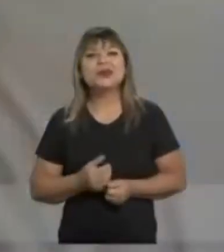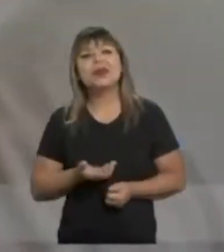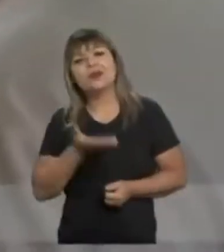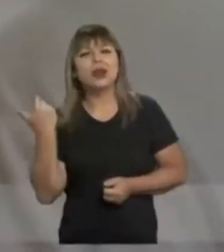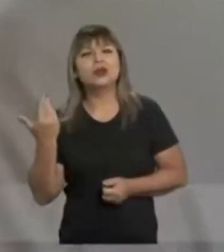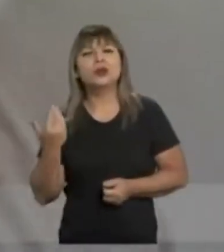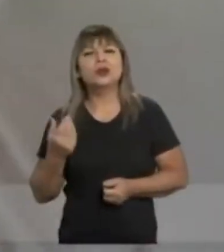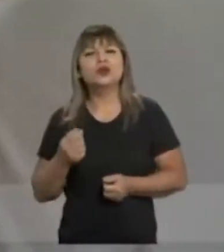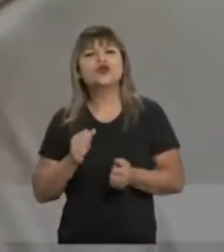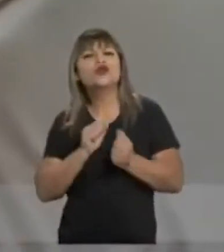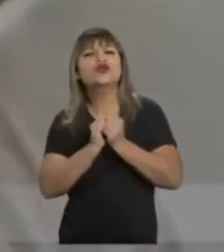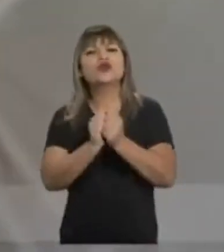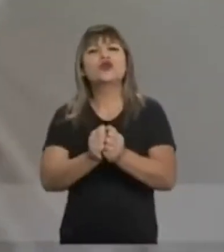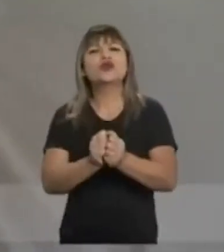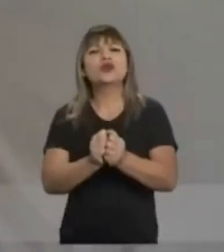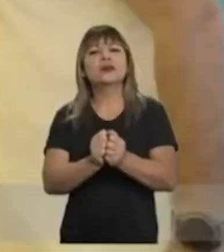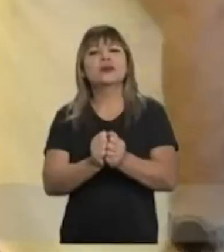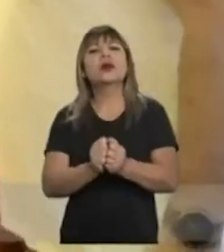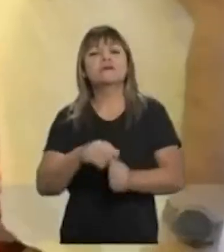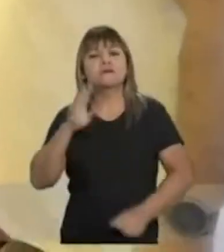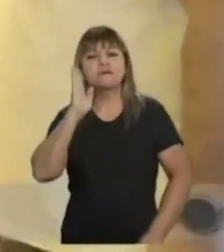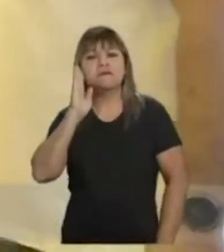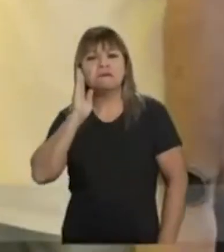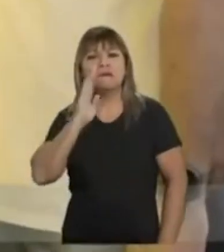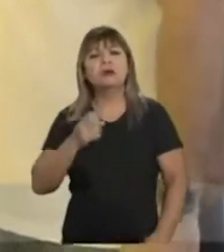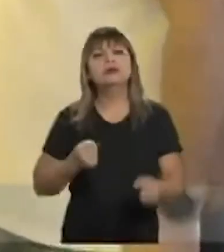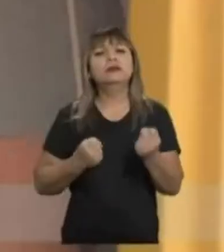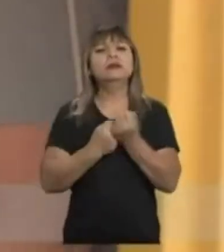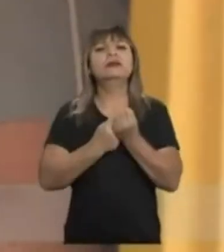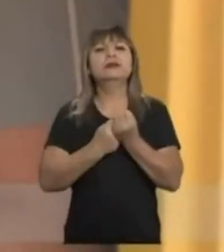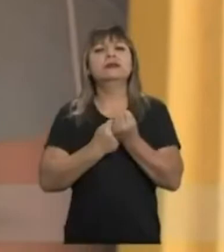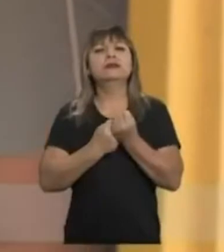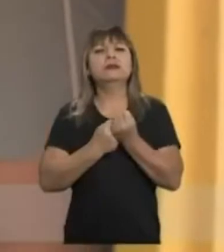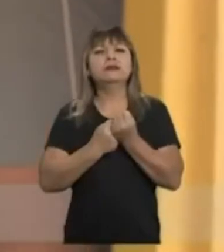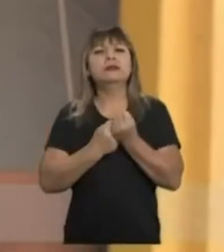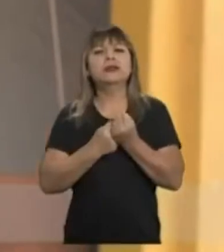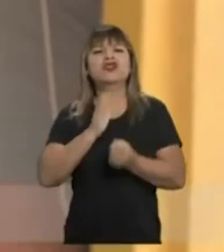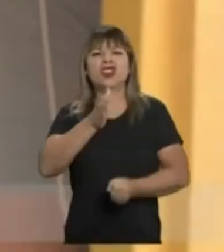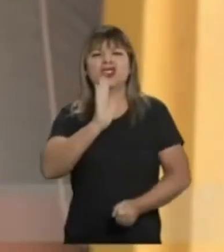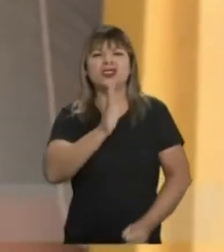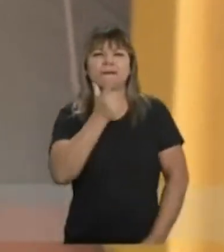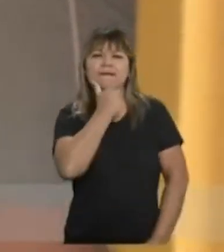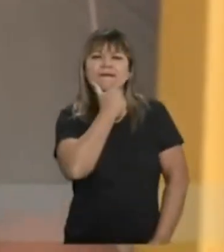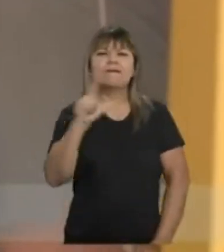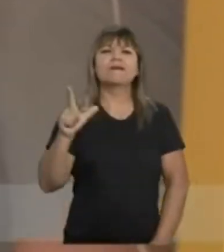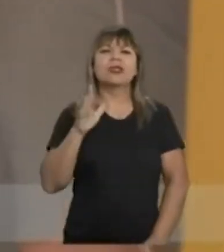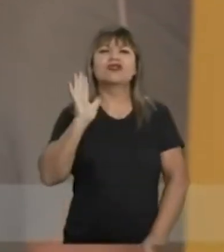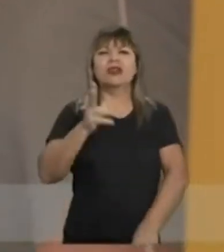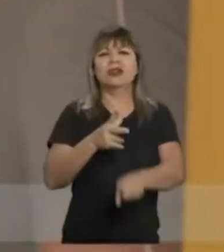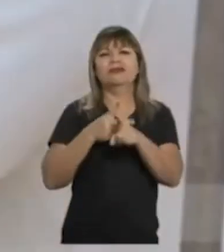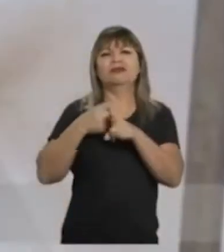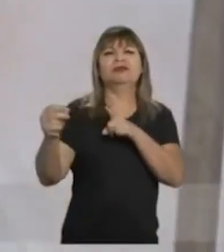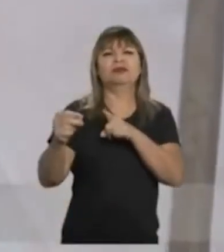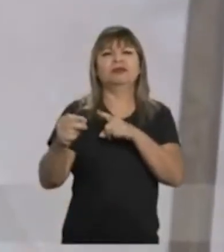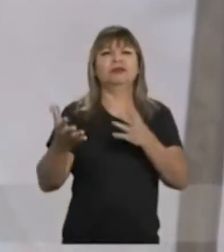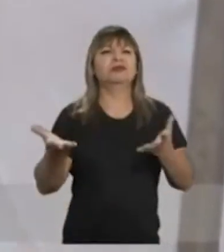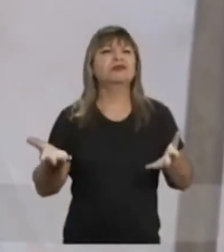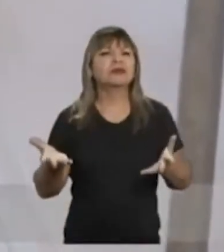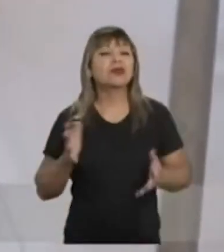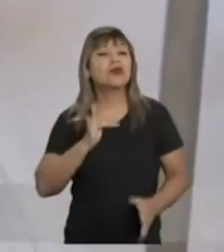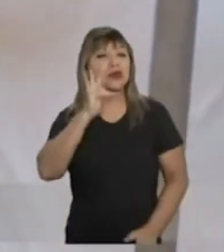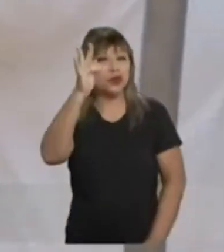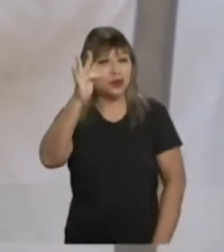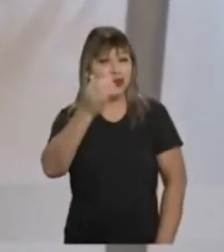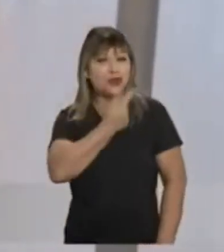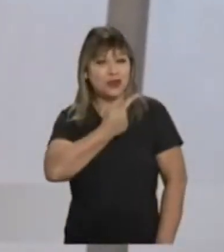Boa! Valeu, meu. Tudo bem? Já que é eu já. Firme? E aí, nosso futuro